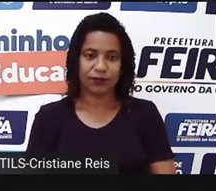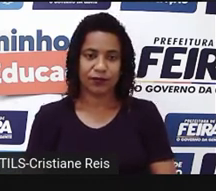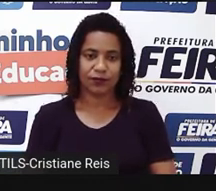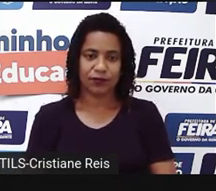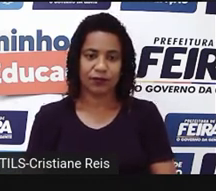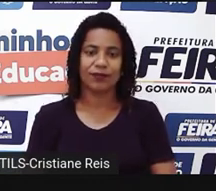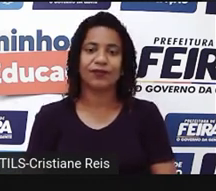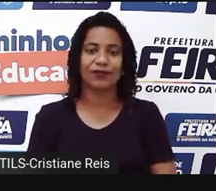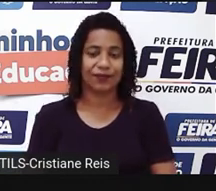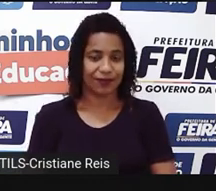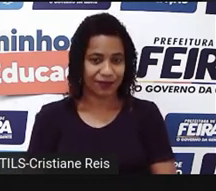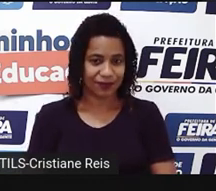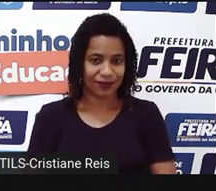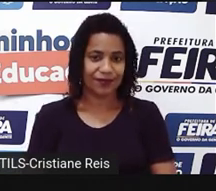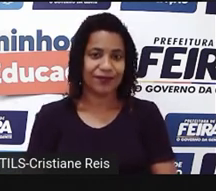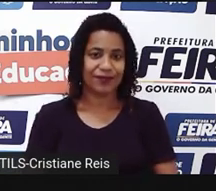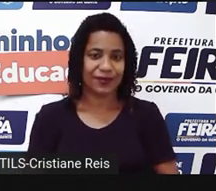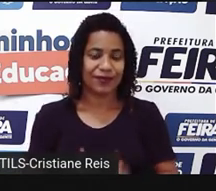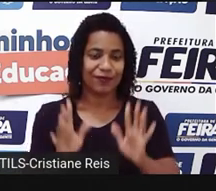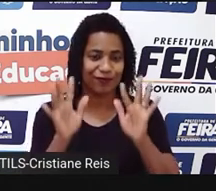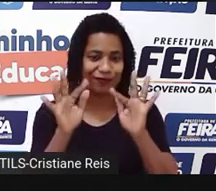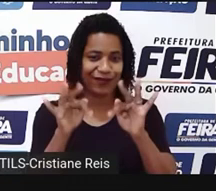Finalizamos aqui a primeira.